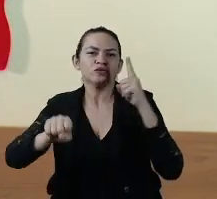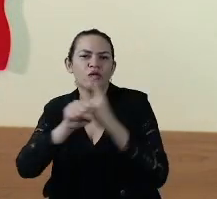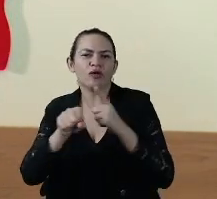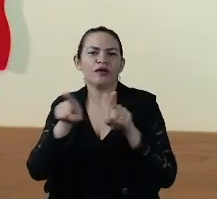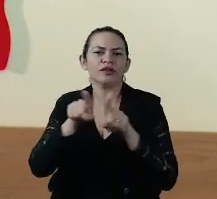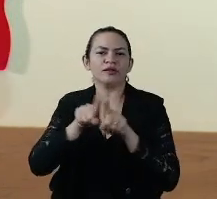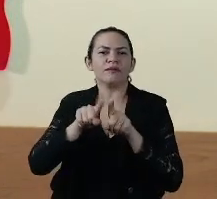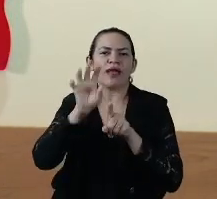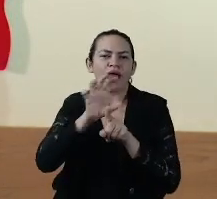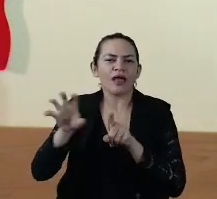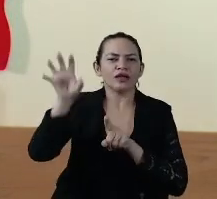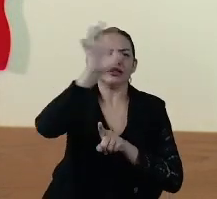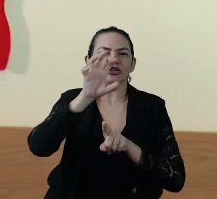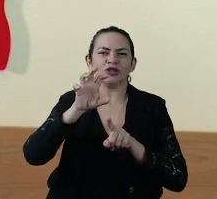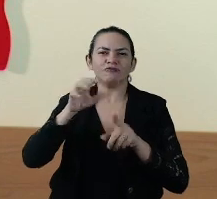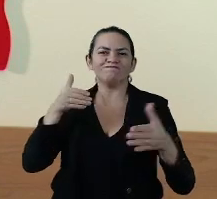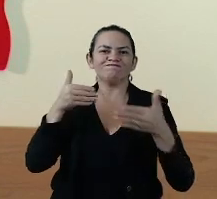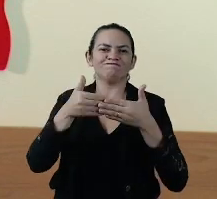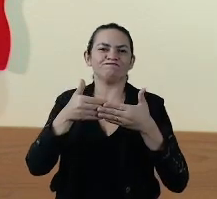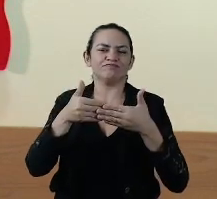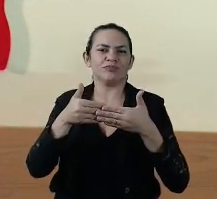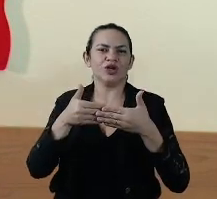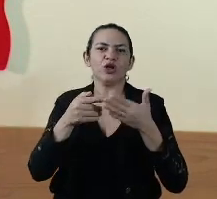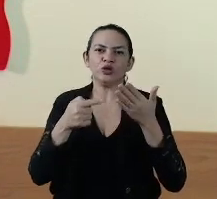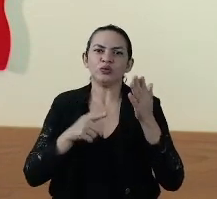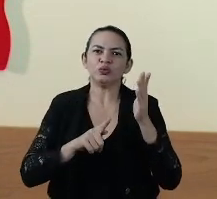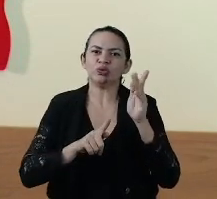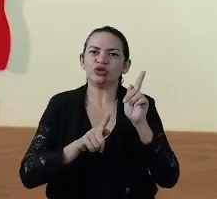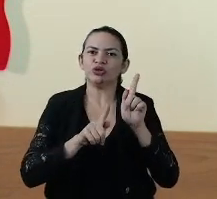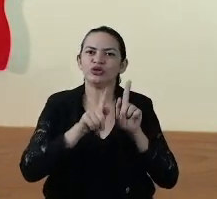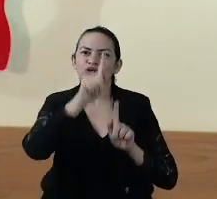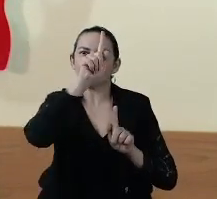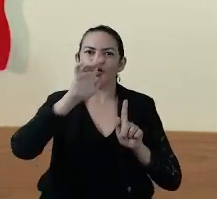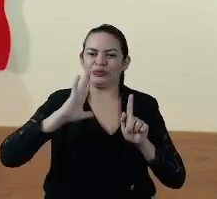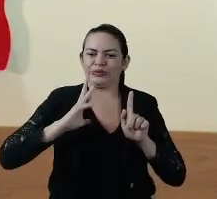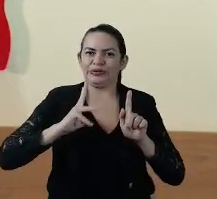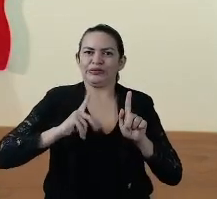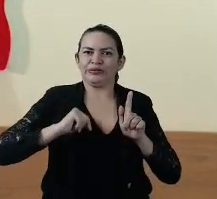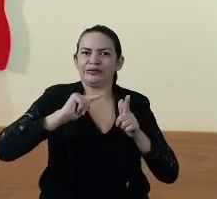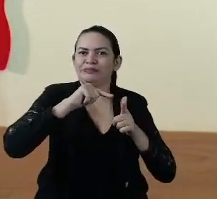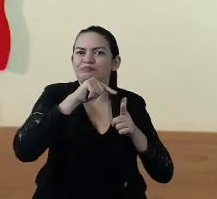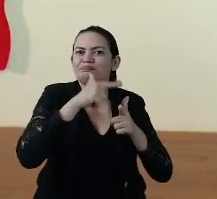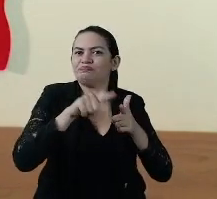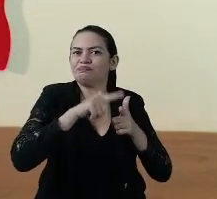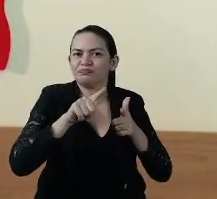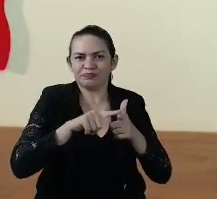regional, que impactam nos indicadores sanitários. Isto é óbvio.